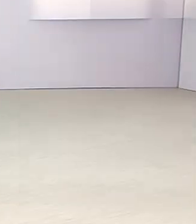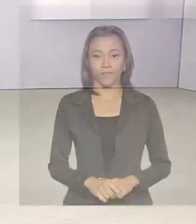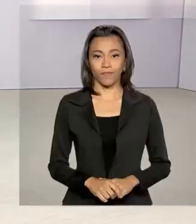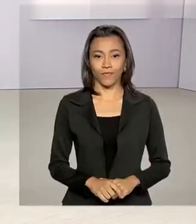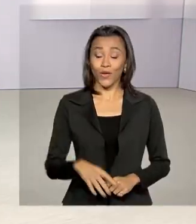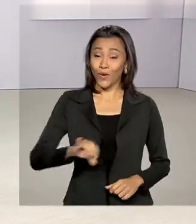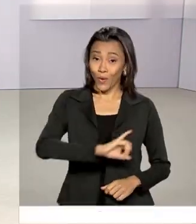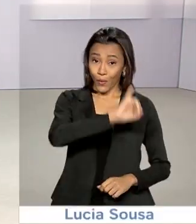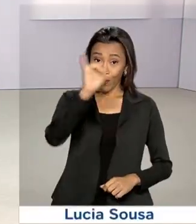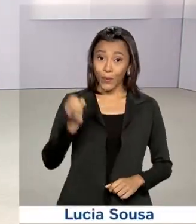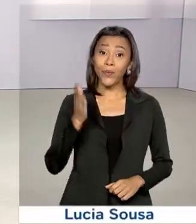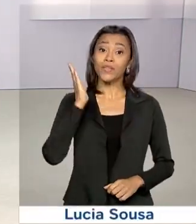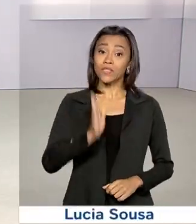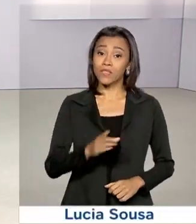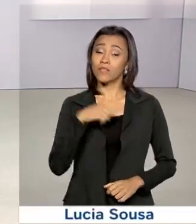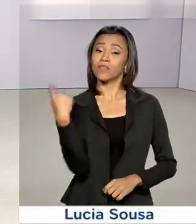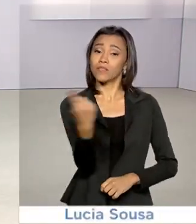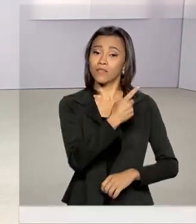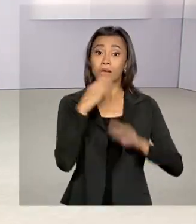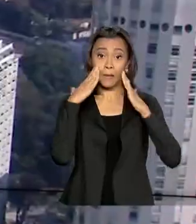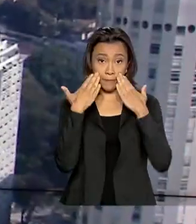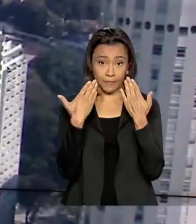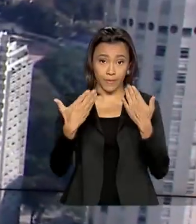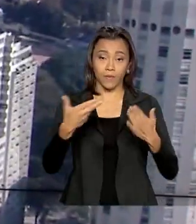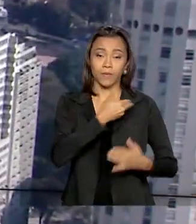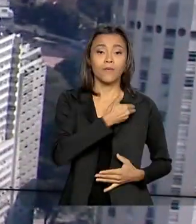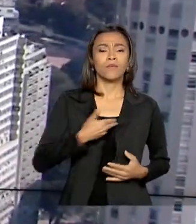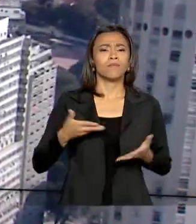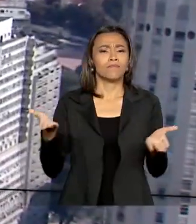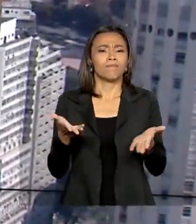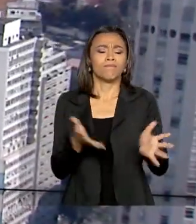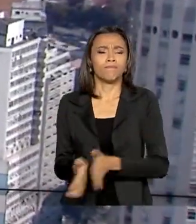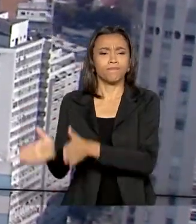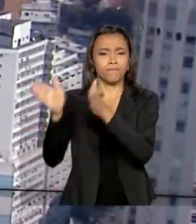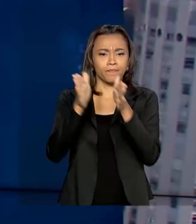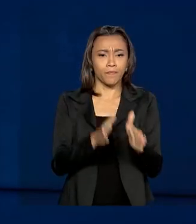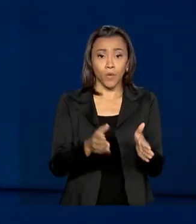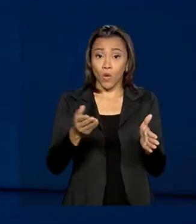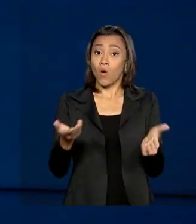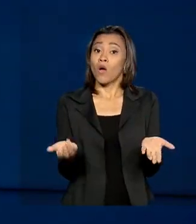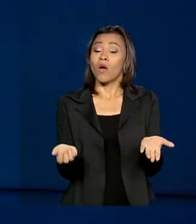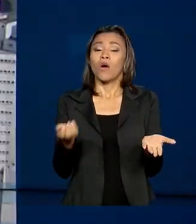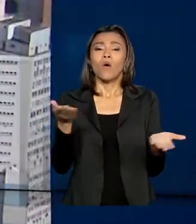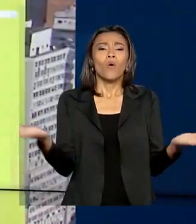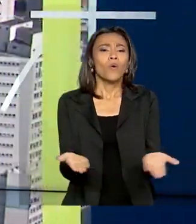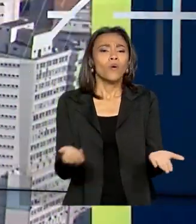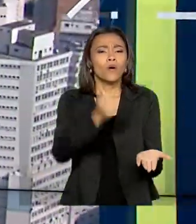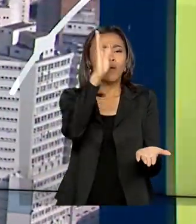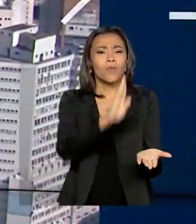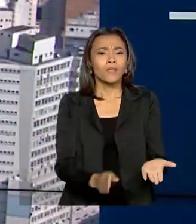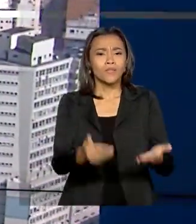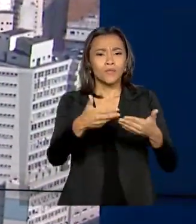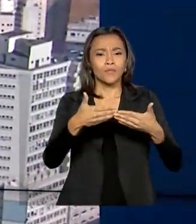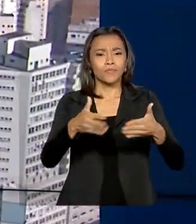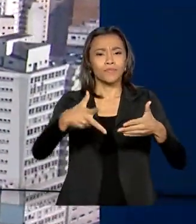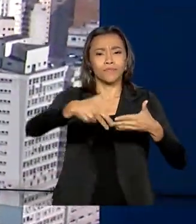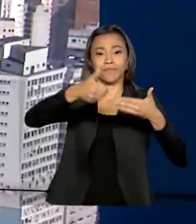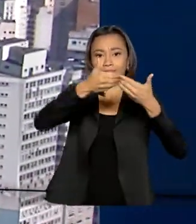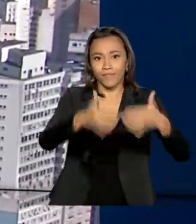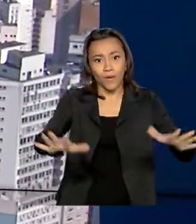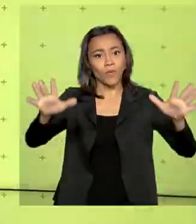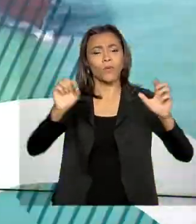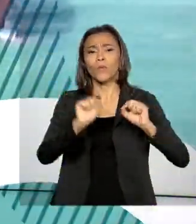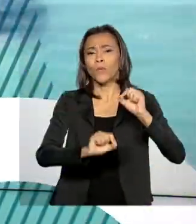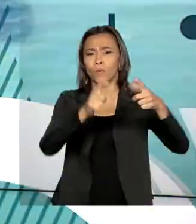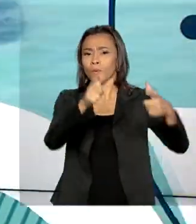Olá, já estamos no ar com o Governo Agora. O Brasil inaugura hoje a nova Estação Comandante Ferraz na Antártica. A